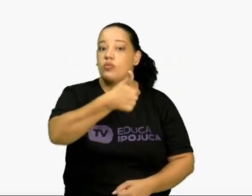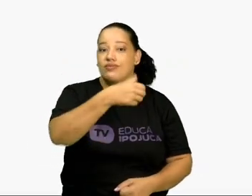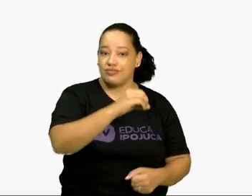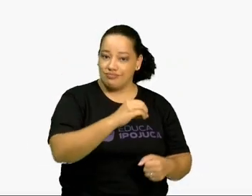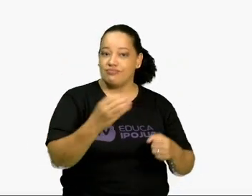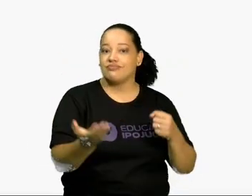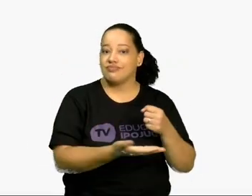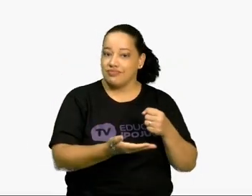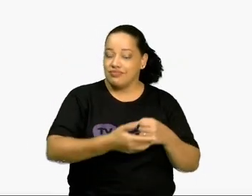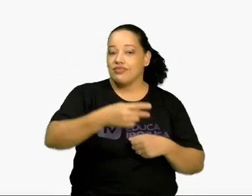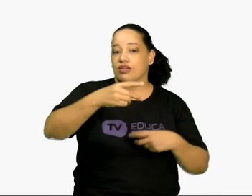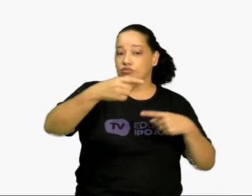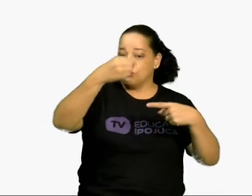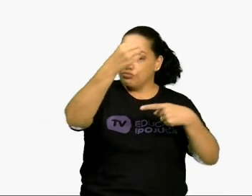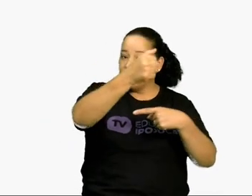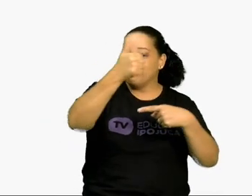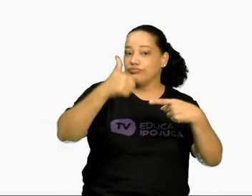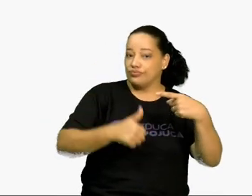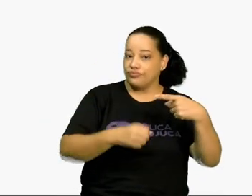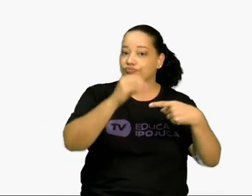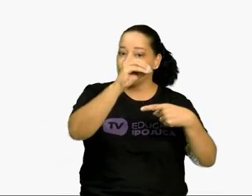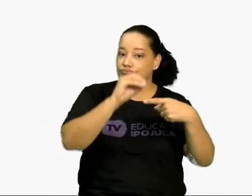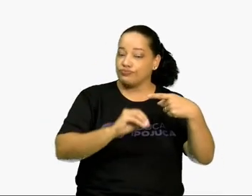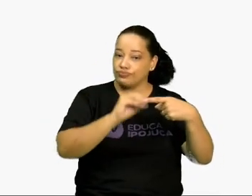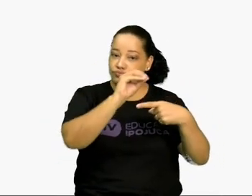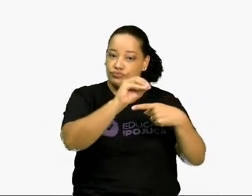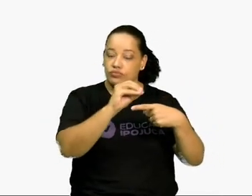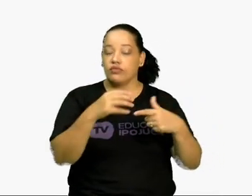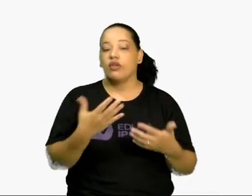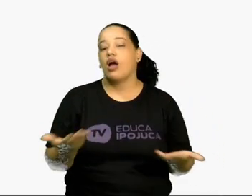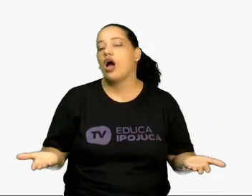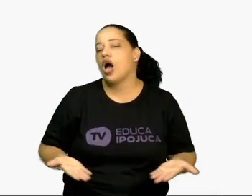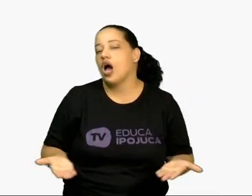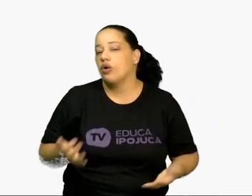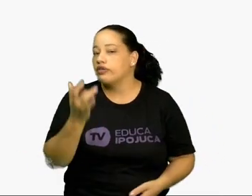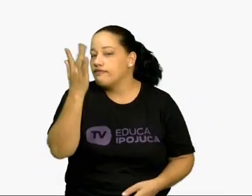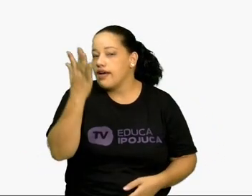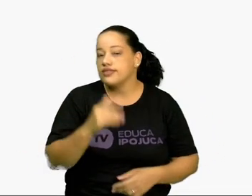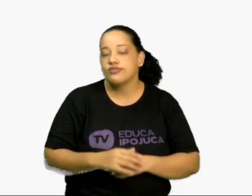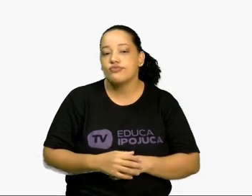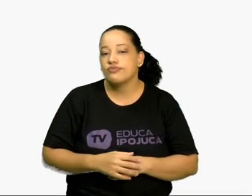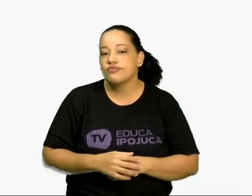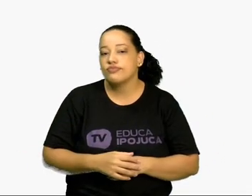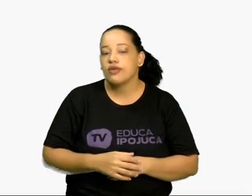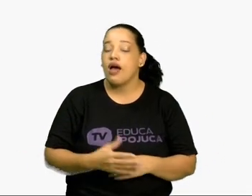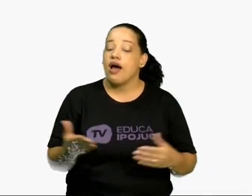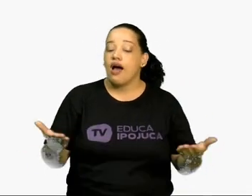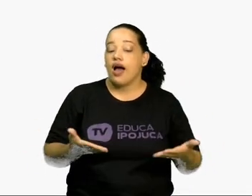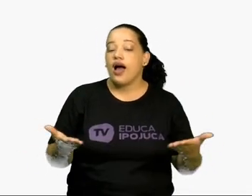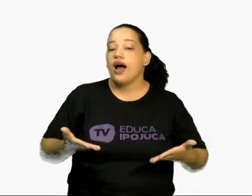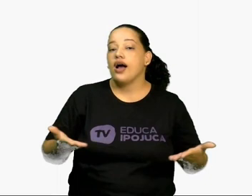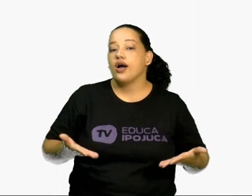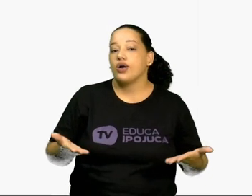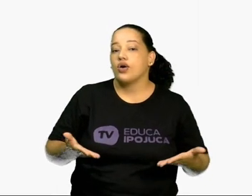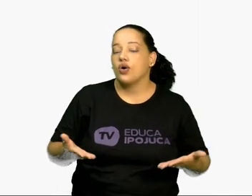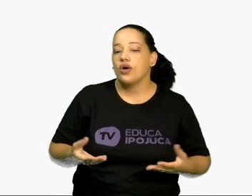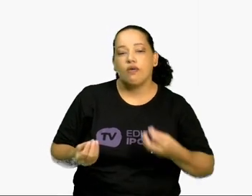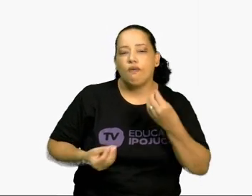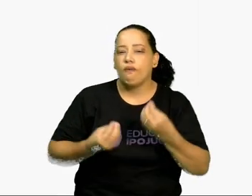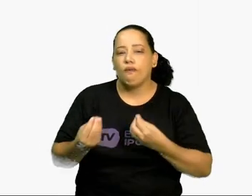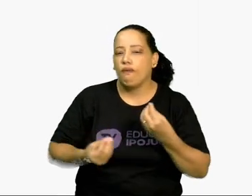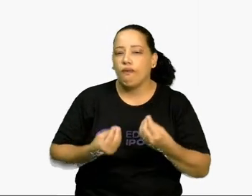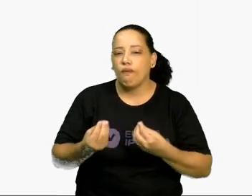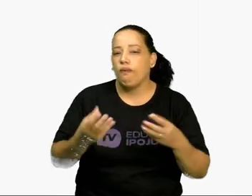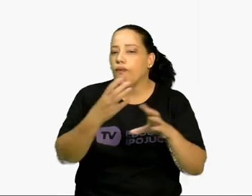,005. Está fácil agora? Só é agora. Veja como ficaria esse cálculo.